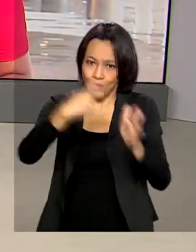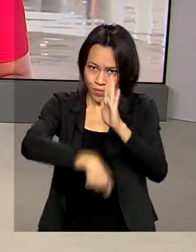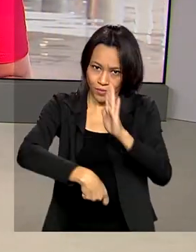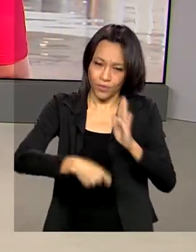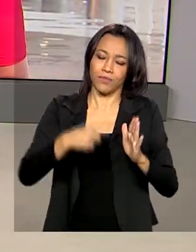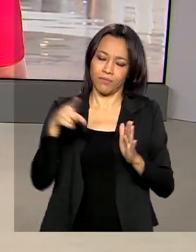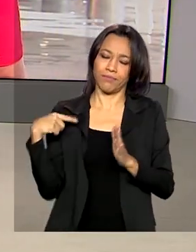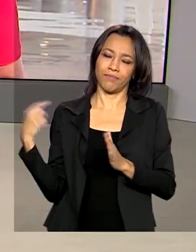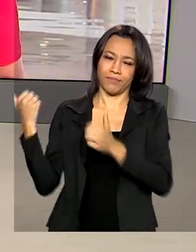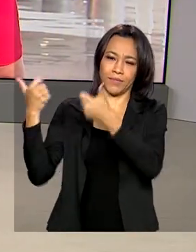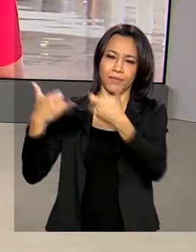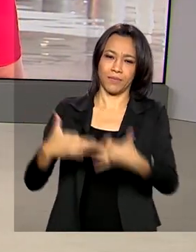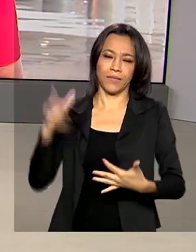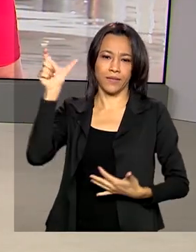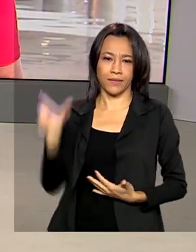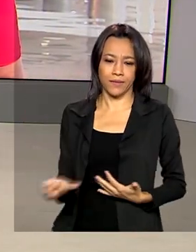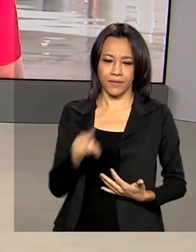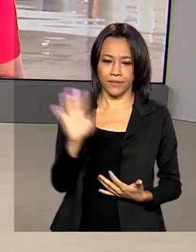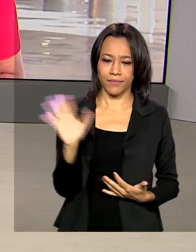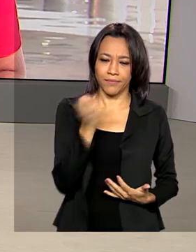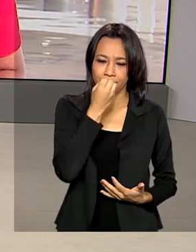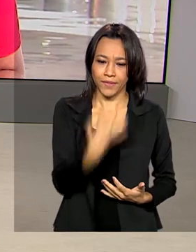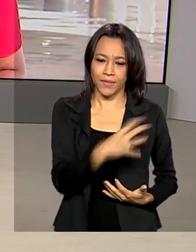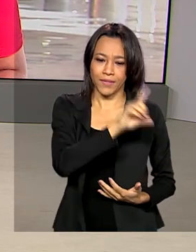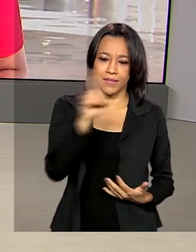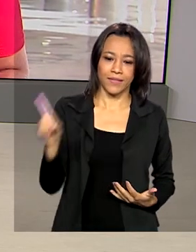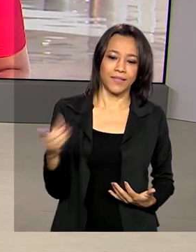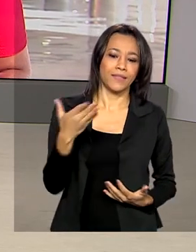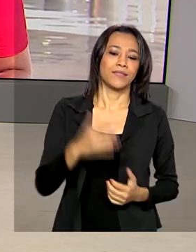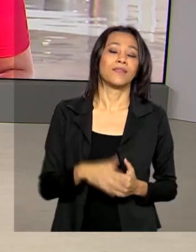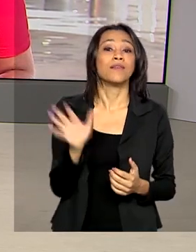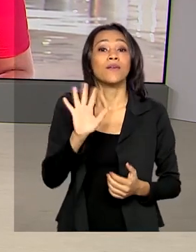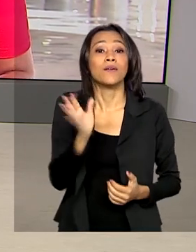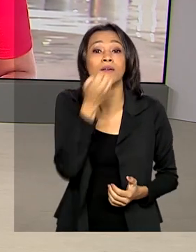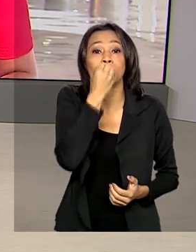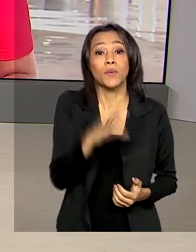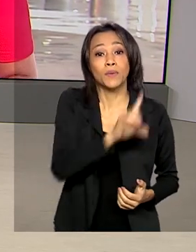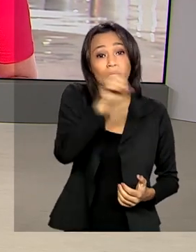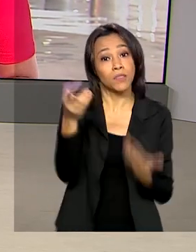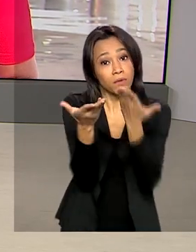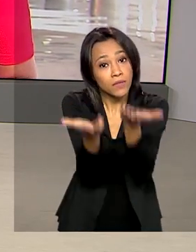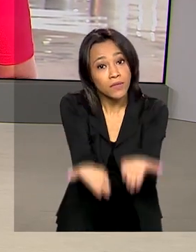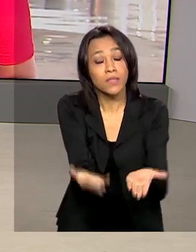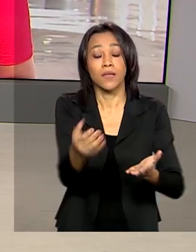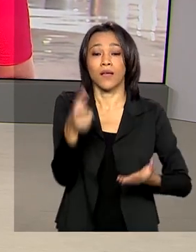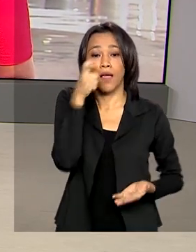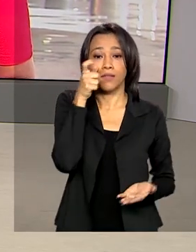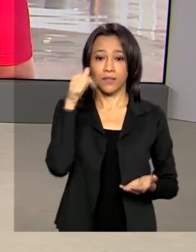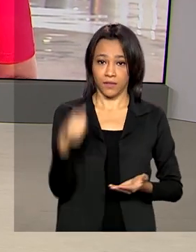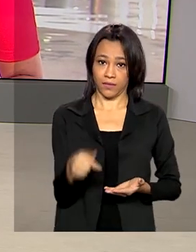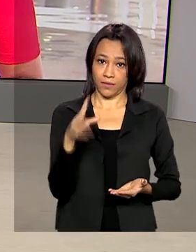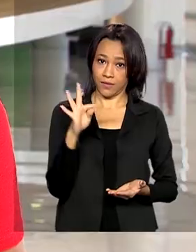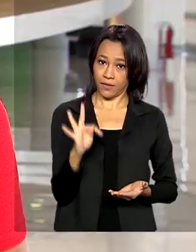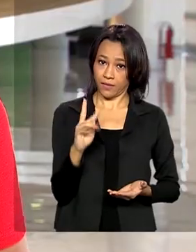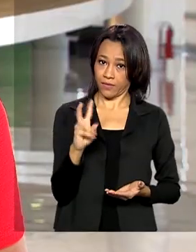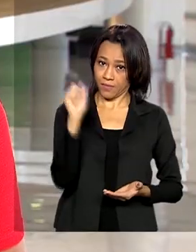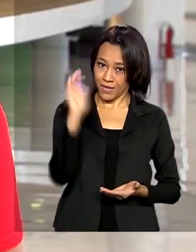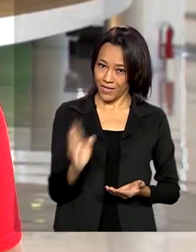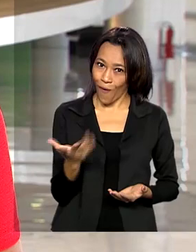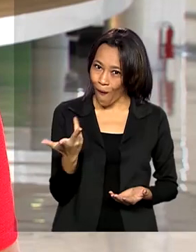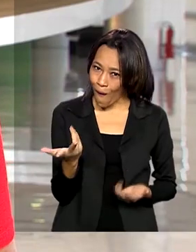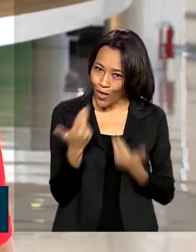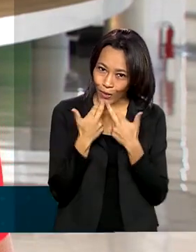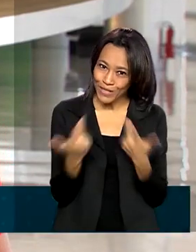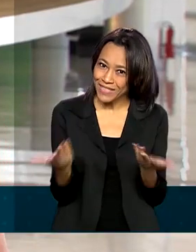informações pra gente. Oi Lu, bom dia. Oi Renata, bom dia pra você, bom dia pra você que acompanha a TV Brasil. Olha só que boa